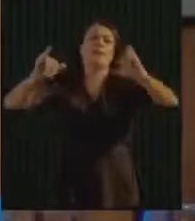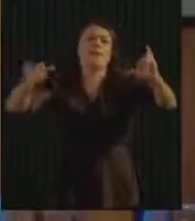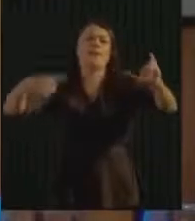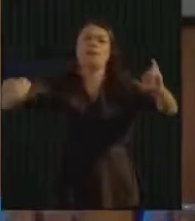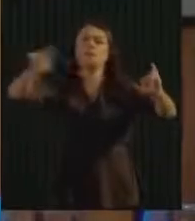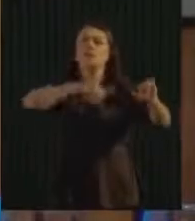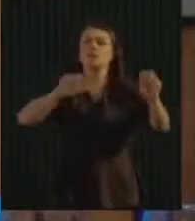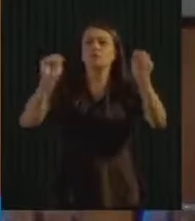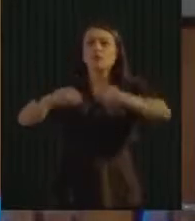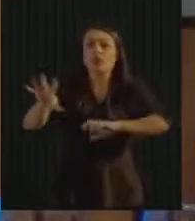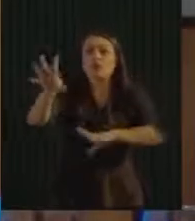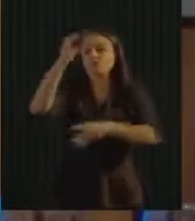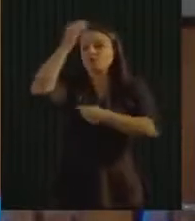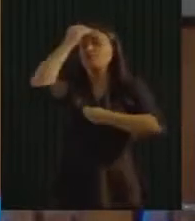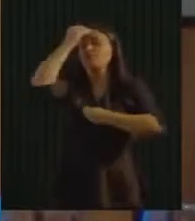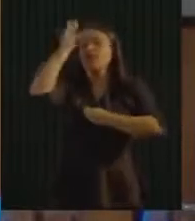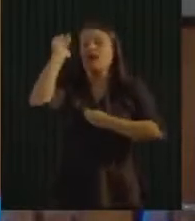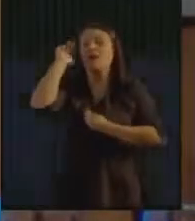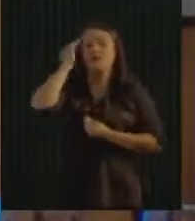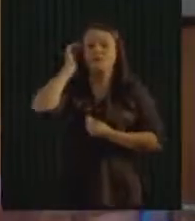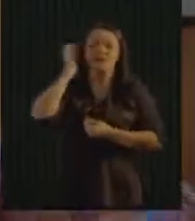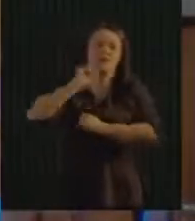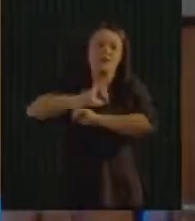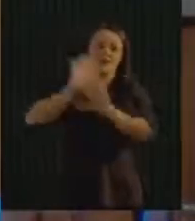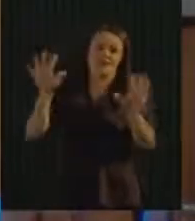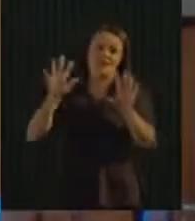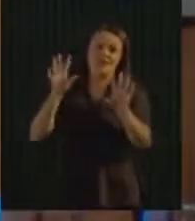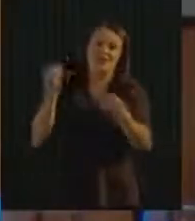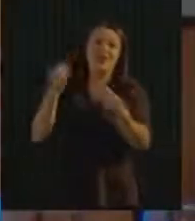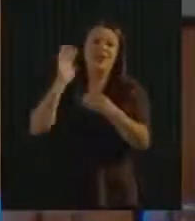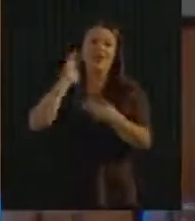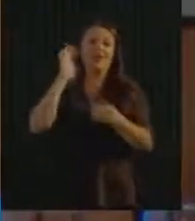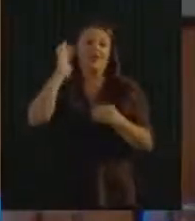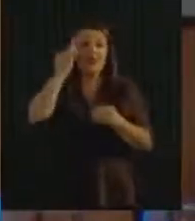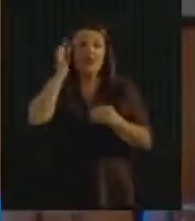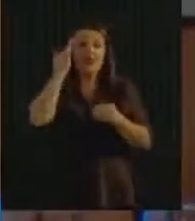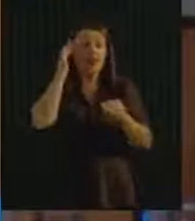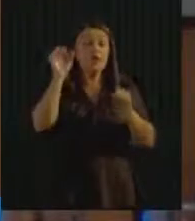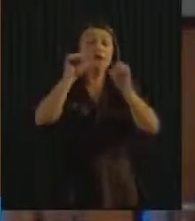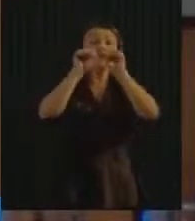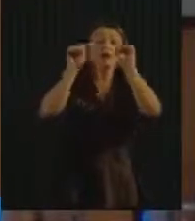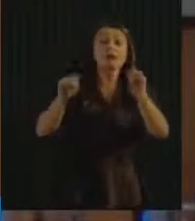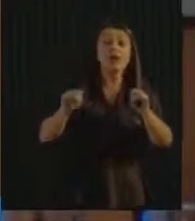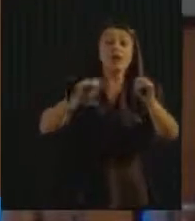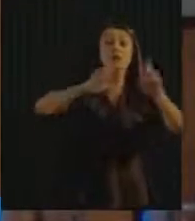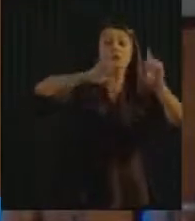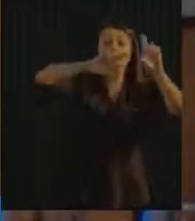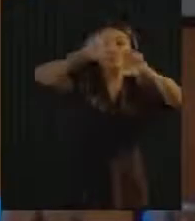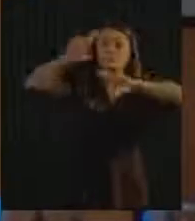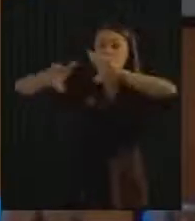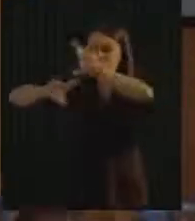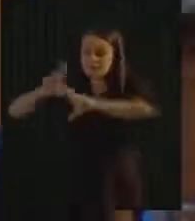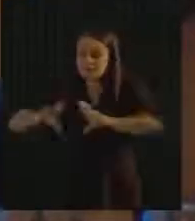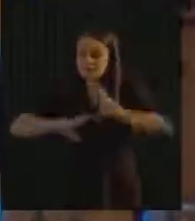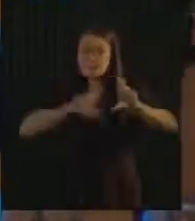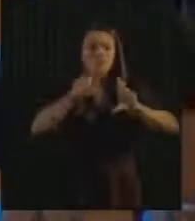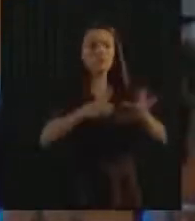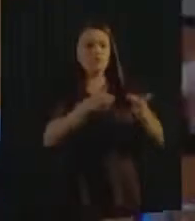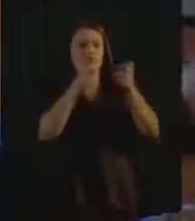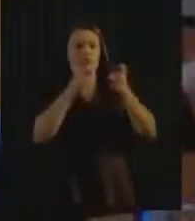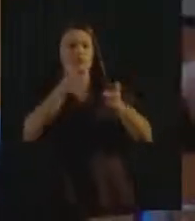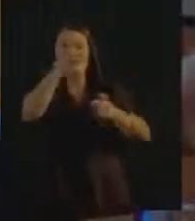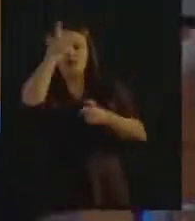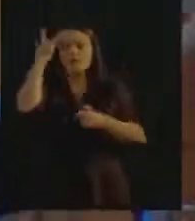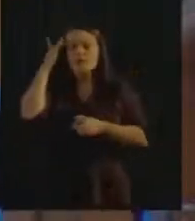que tudo isso... ...e entender o sistema, os processos envolvidos. Então, o responsável